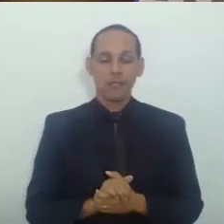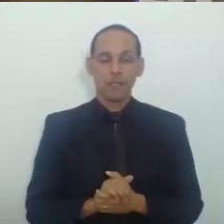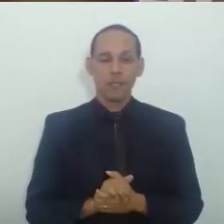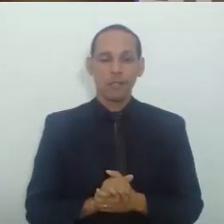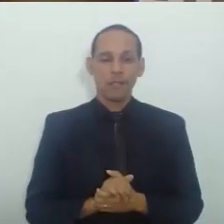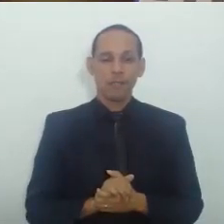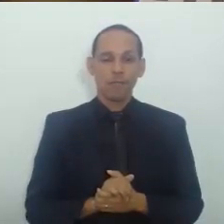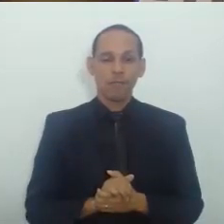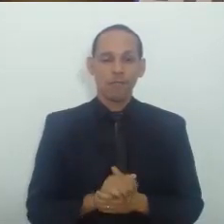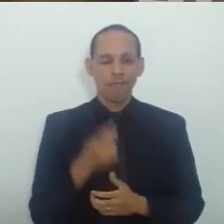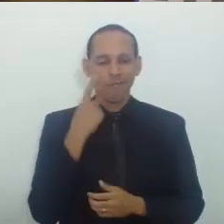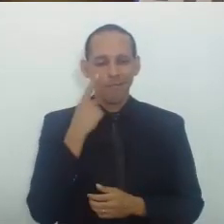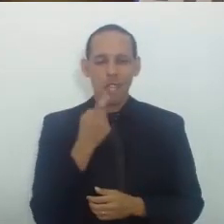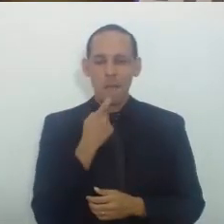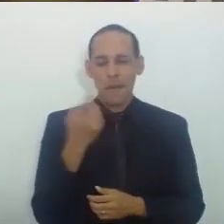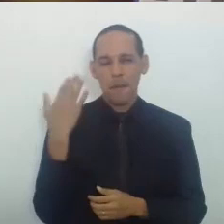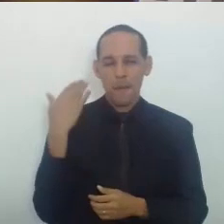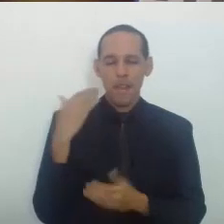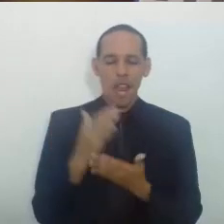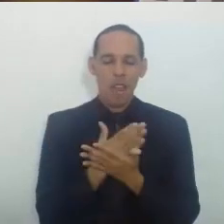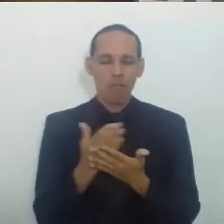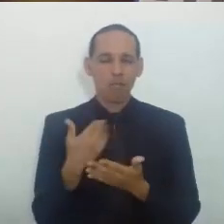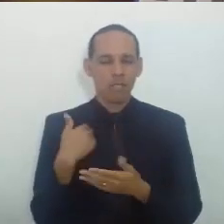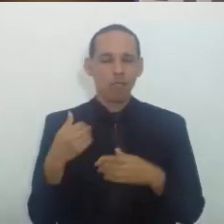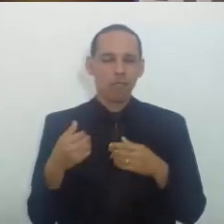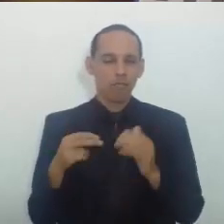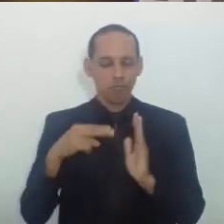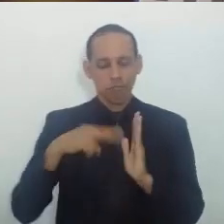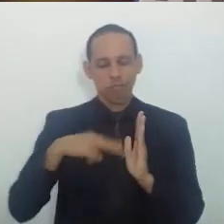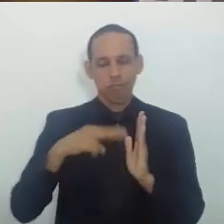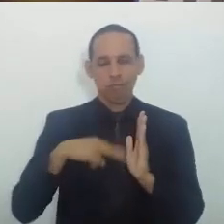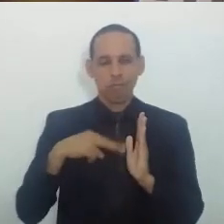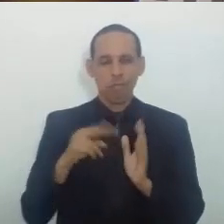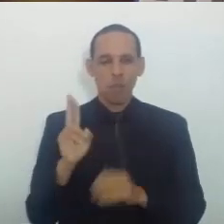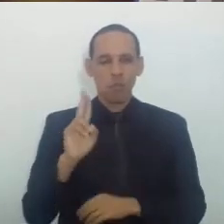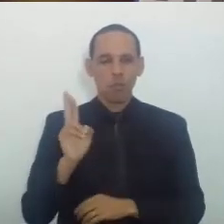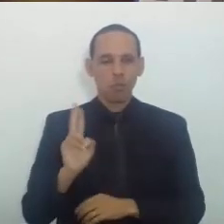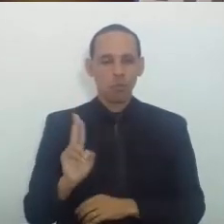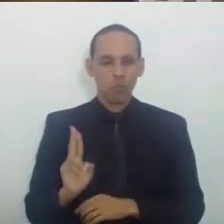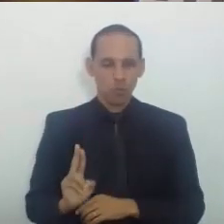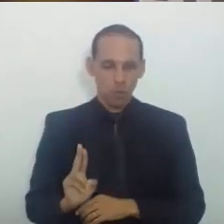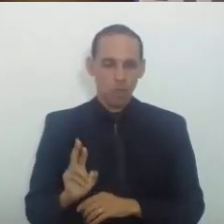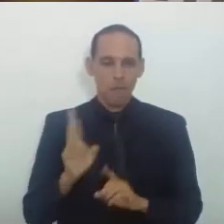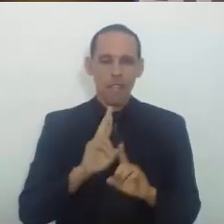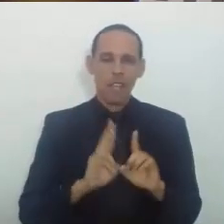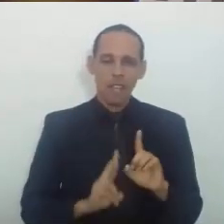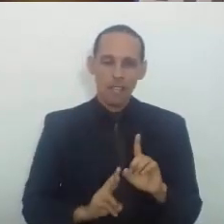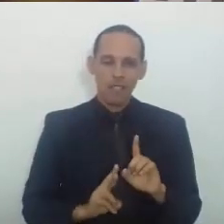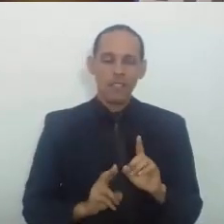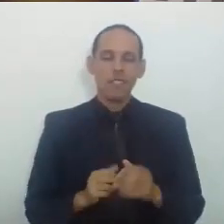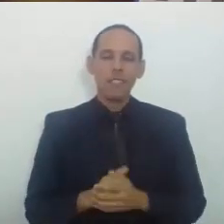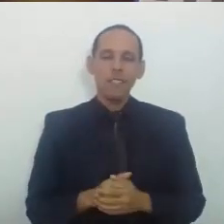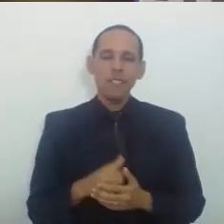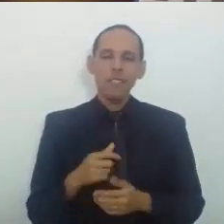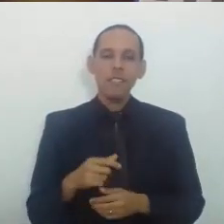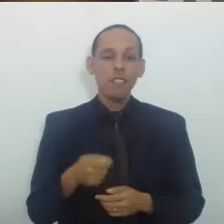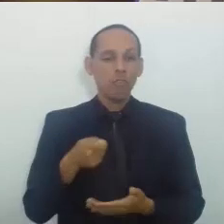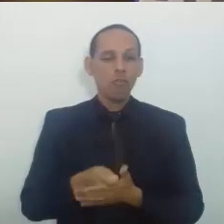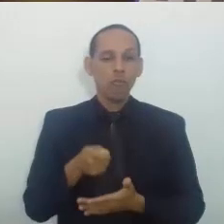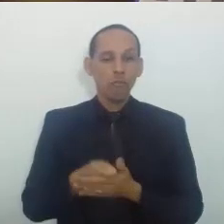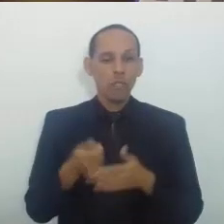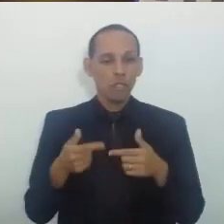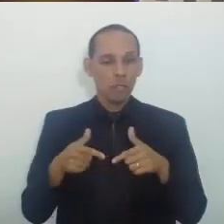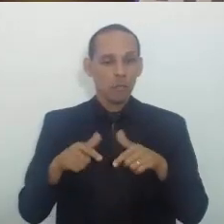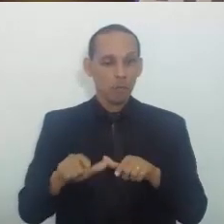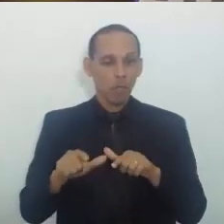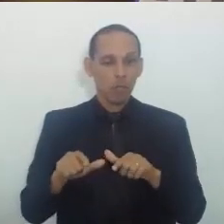cito aqui Alguns precedentes Vou pedir permissão aqui Só para ler o nome dos Eminentes relatores Que exige diploma de conclusão Do início superior